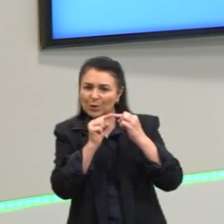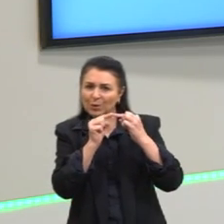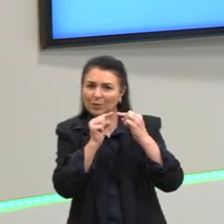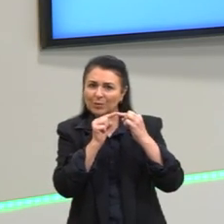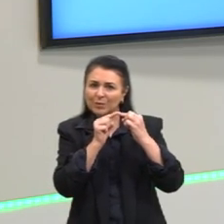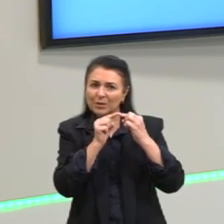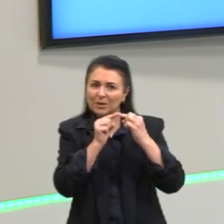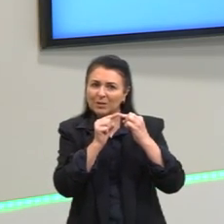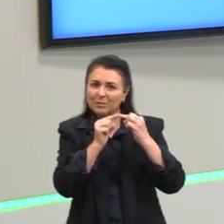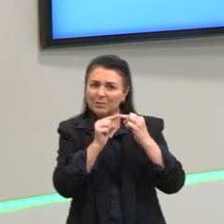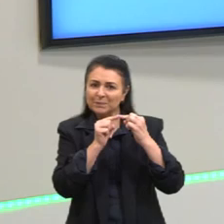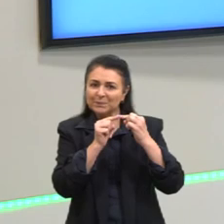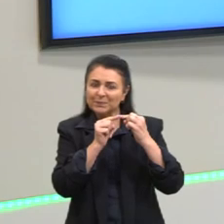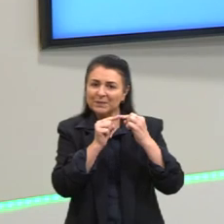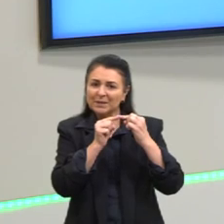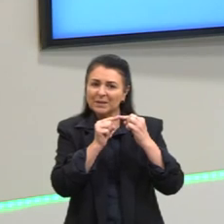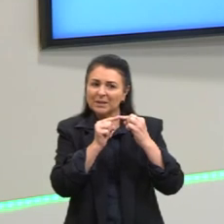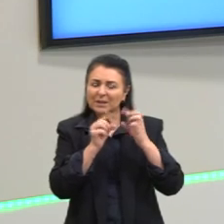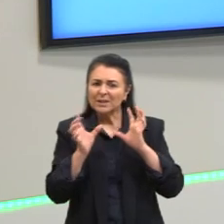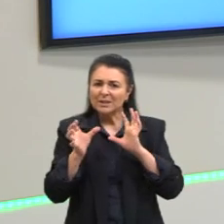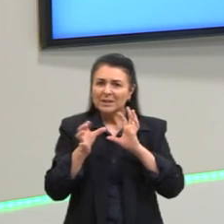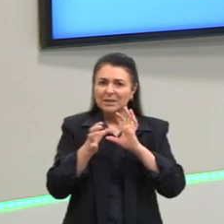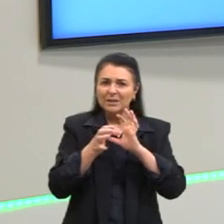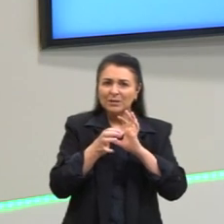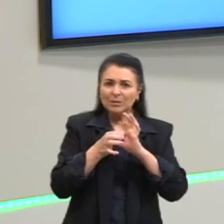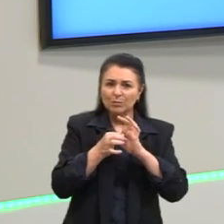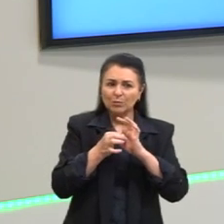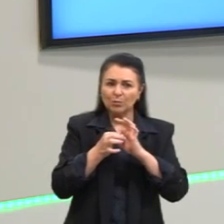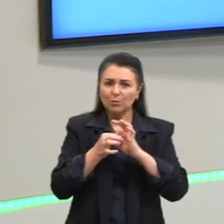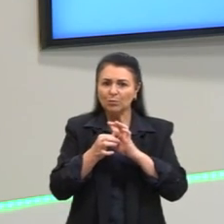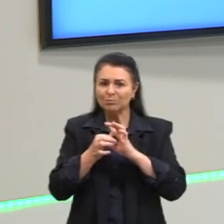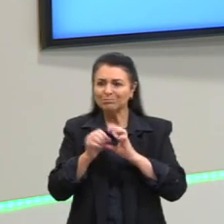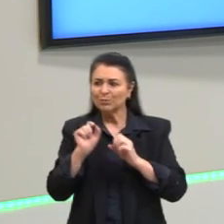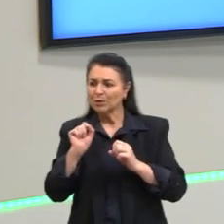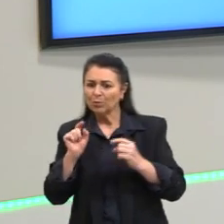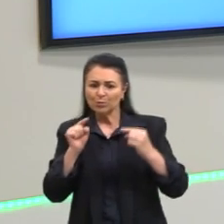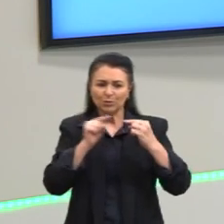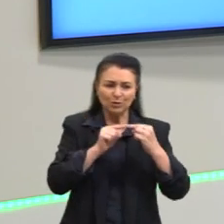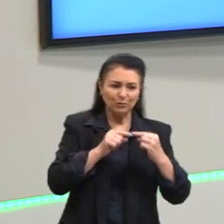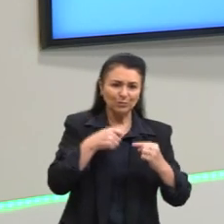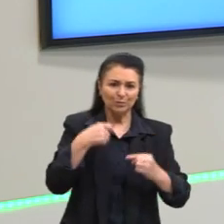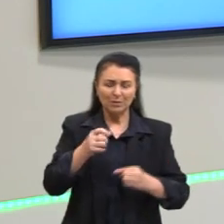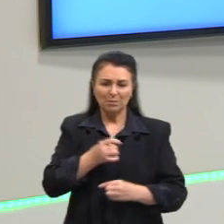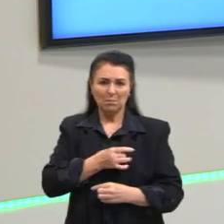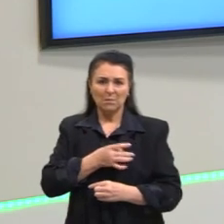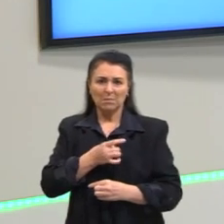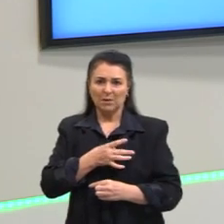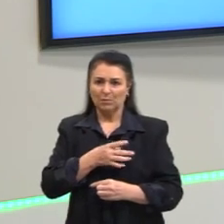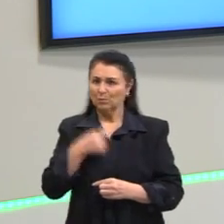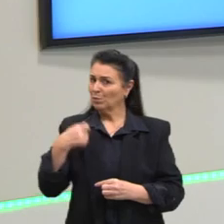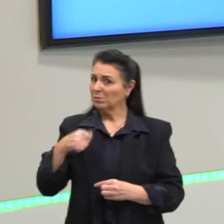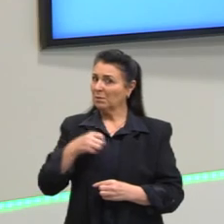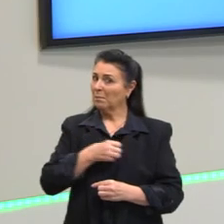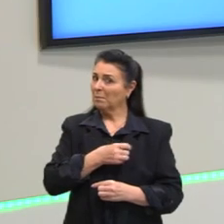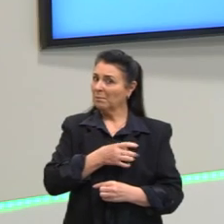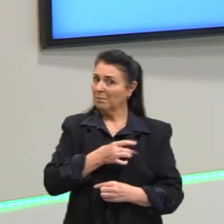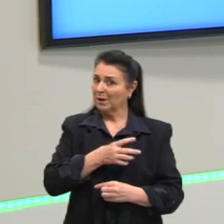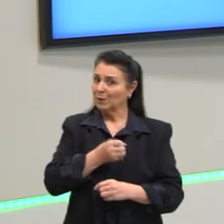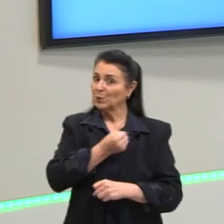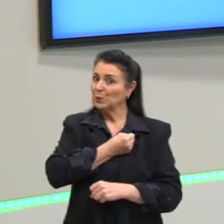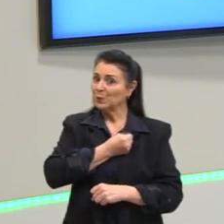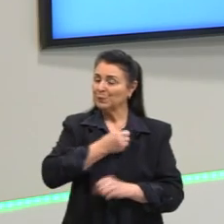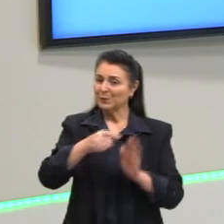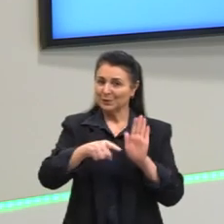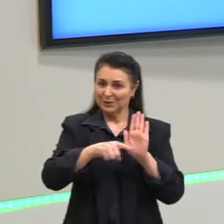de forma alinhada com aquilo, o objetivo, certo? Não pode ter medo, não pode ter medo, não podemos ter medo dos números negativos e a